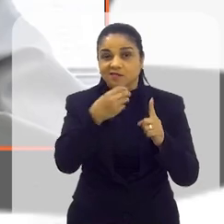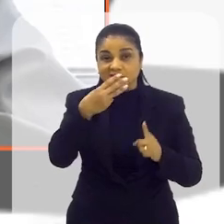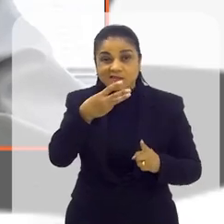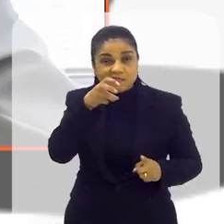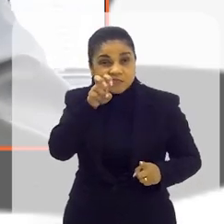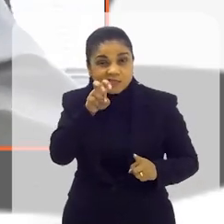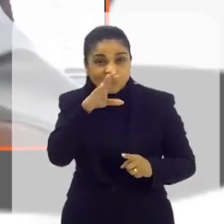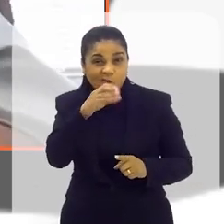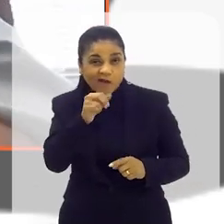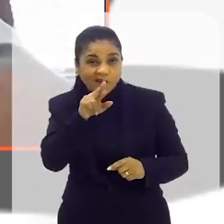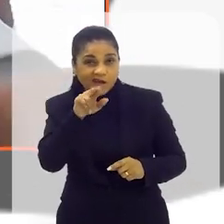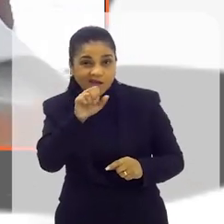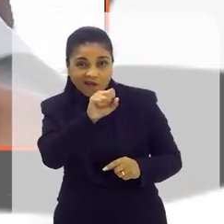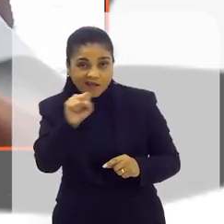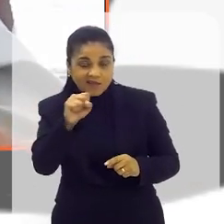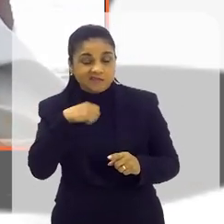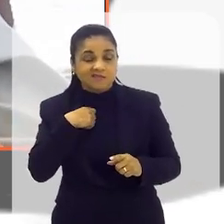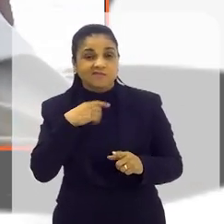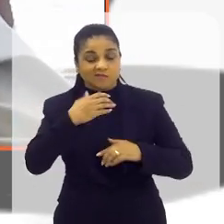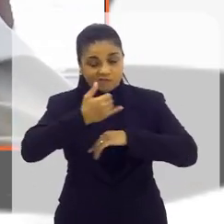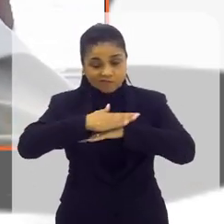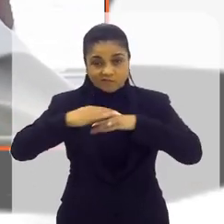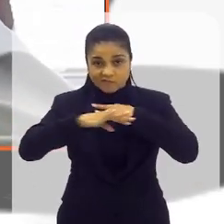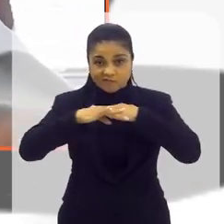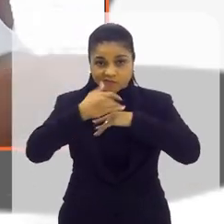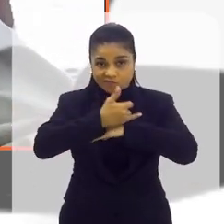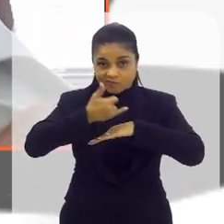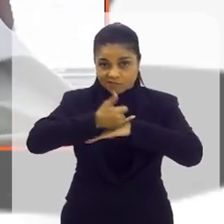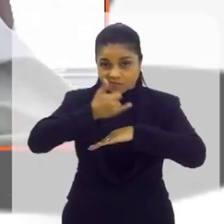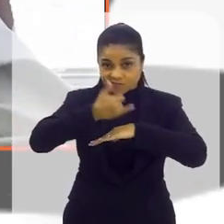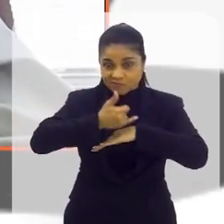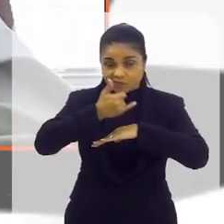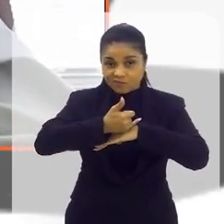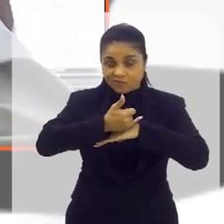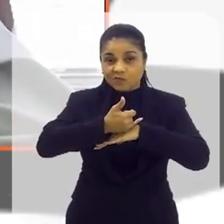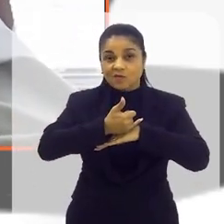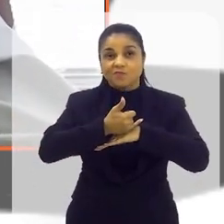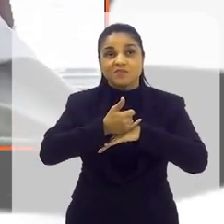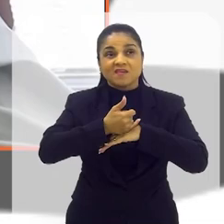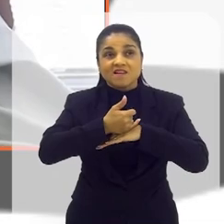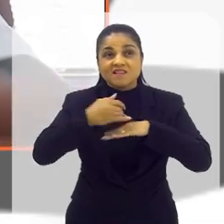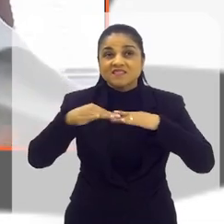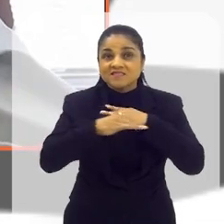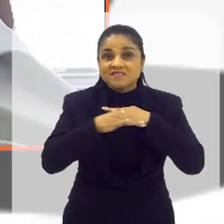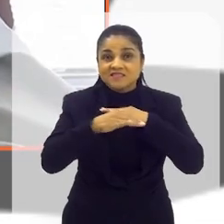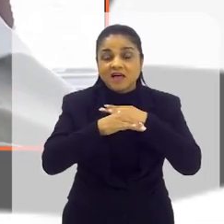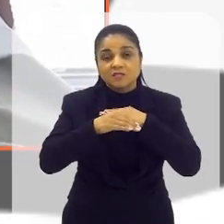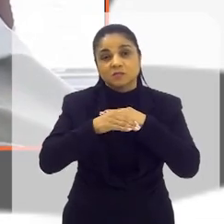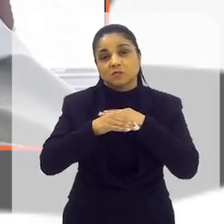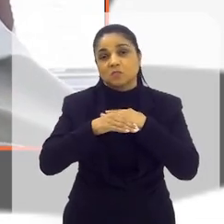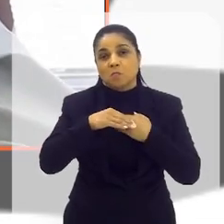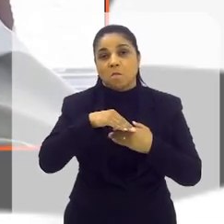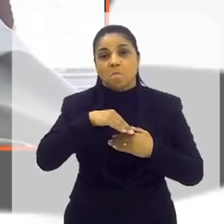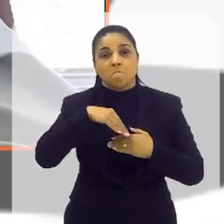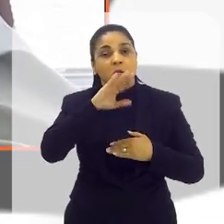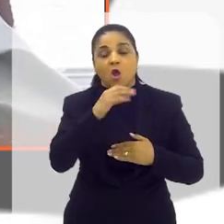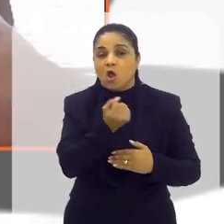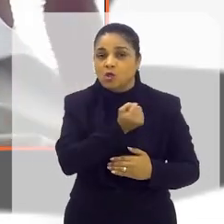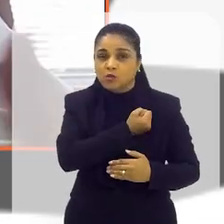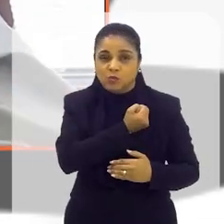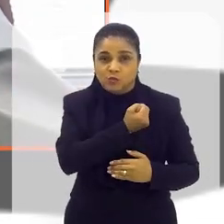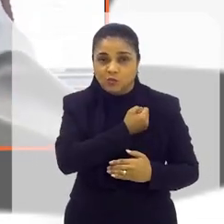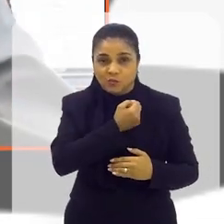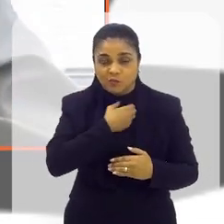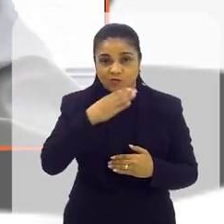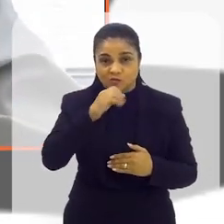CRAS, Volta Redonda, atinge o número que acaba sendo a cidade do Brasil que tem o maior número de CRAS por